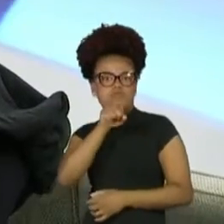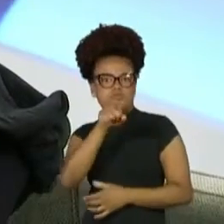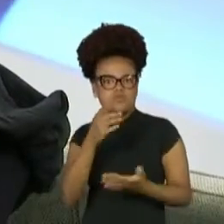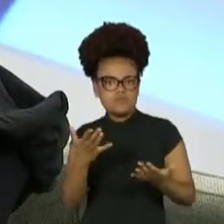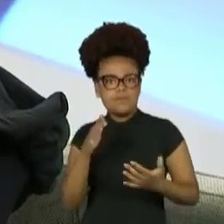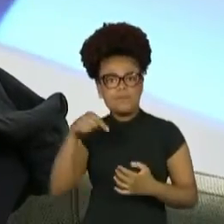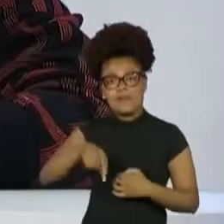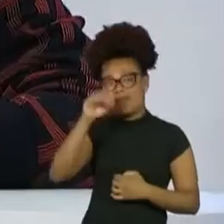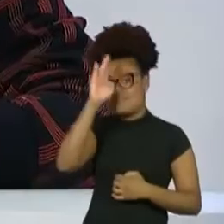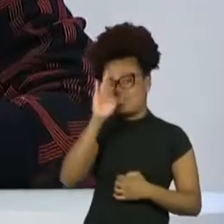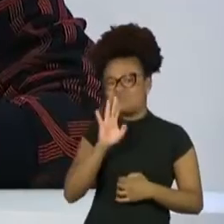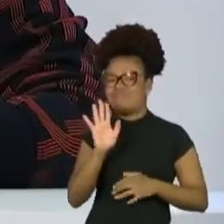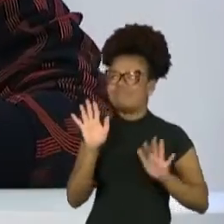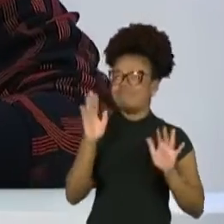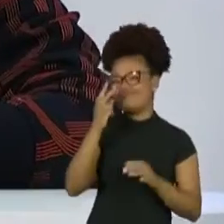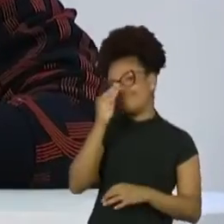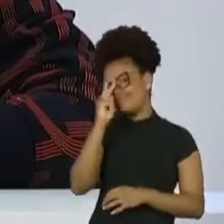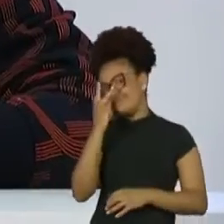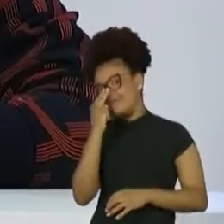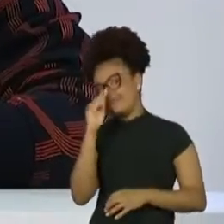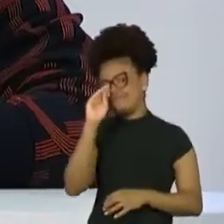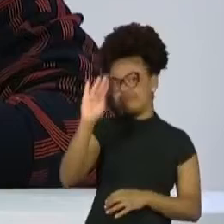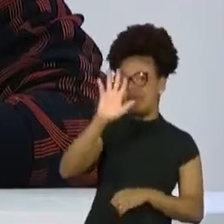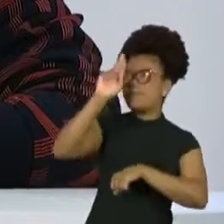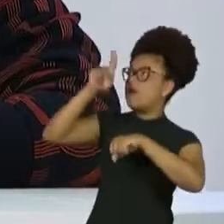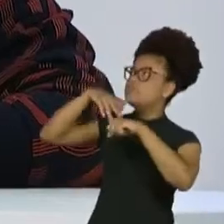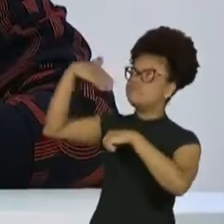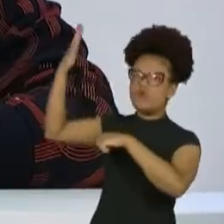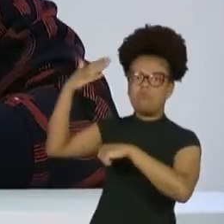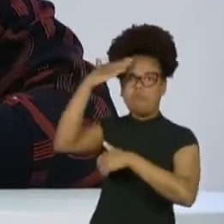verdade. É, porque... Eu tenho consciência.